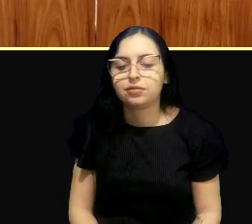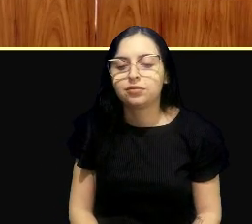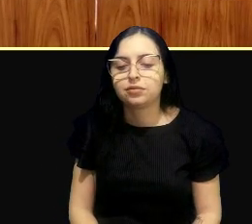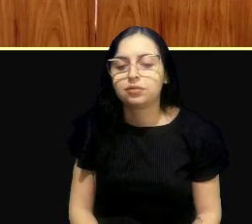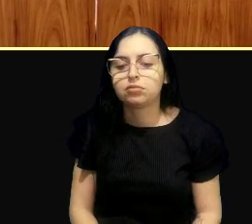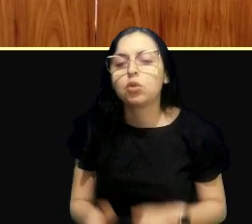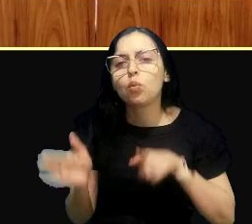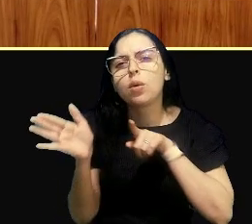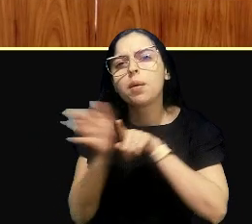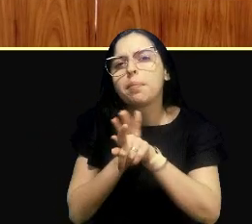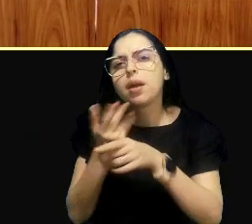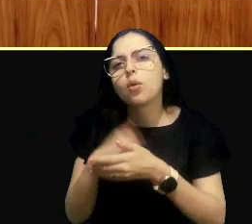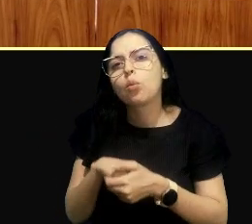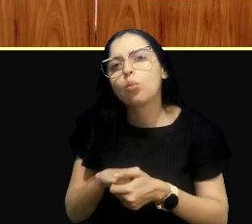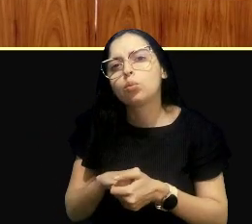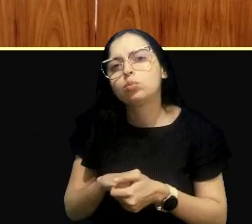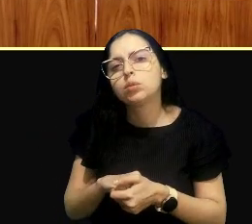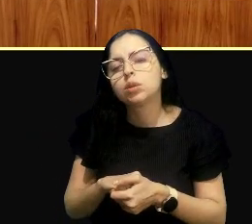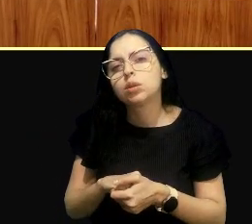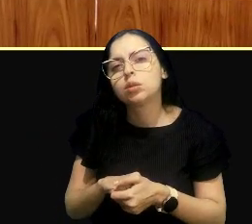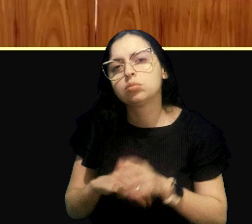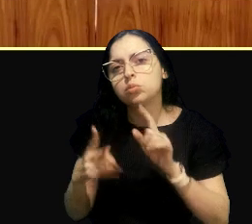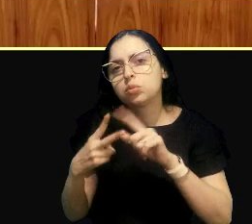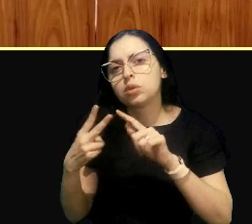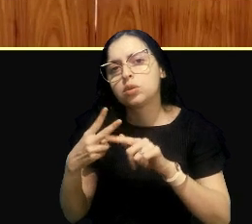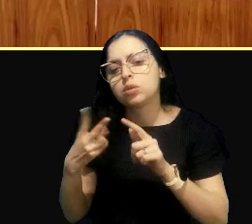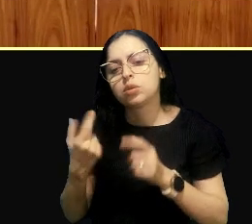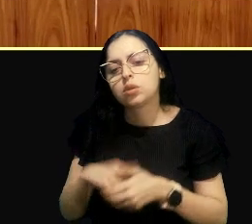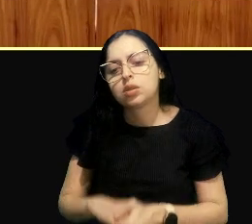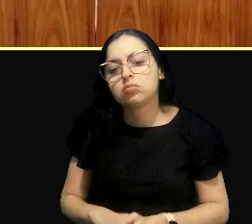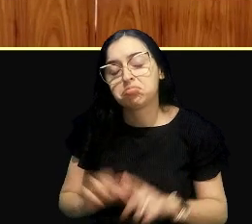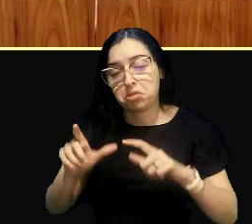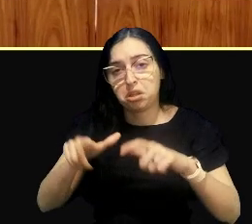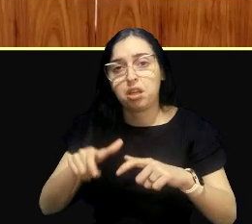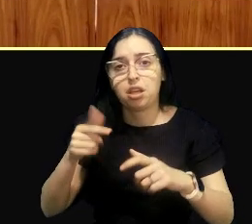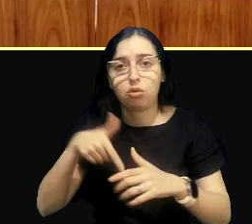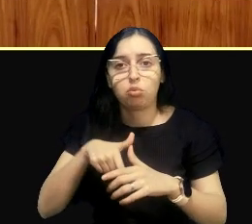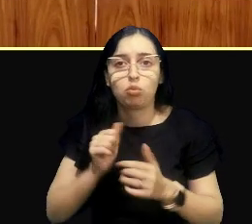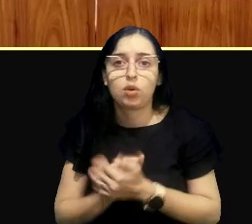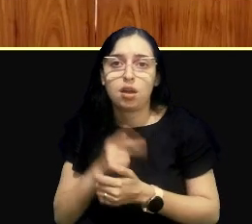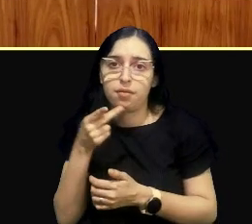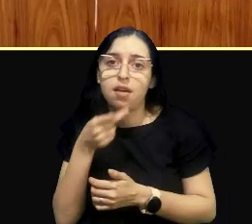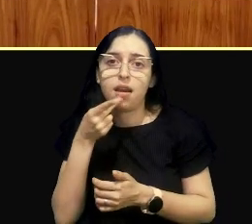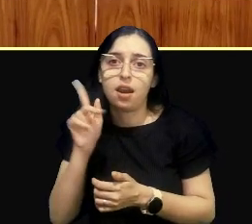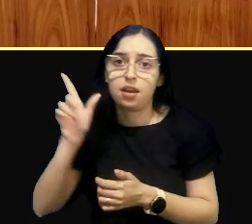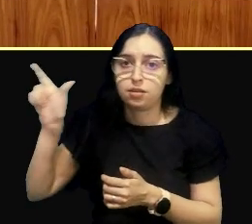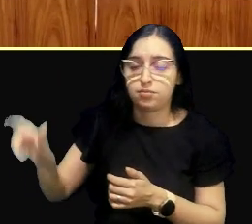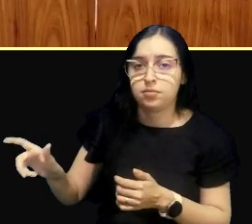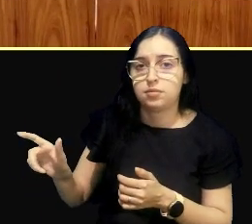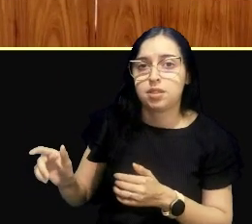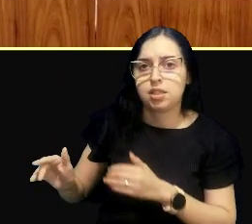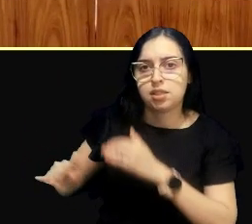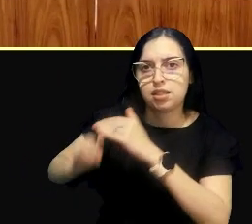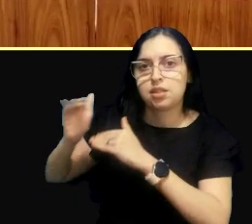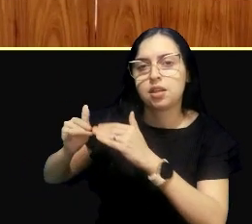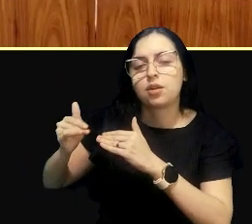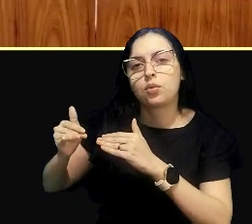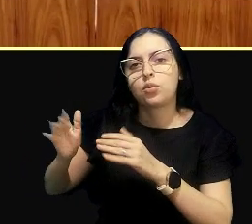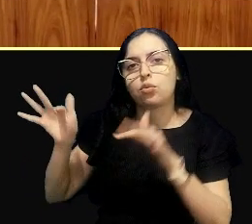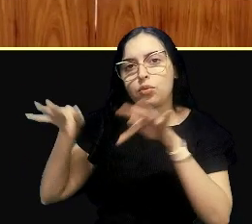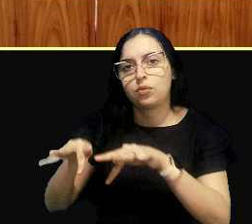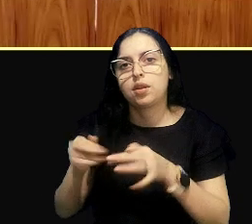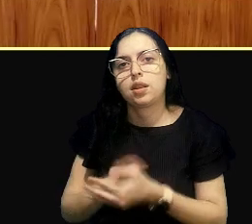questão para os dois, dentro exatamente disso que você falou, pegando esse gancho, Raiclé, do final,